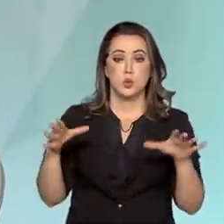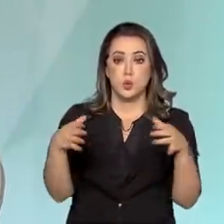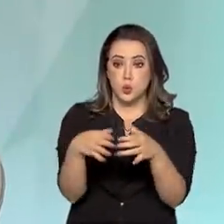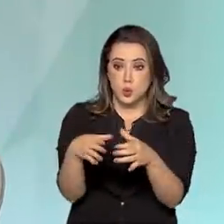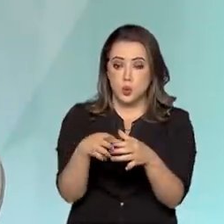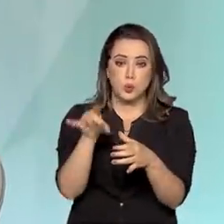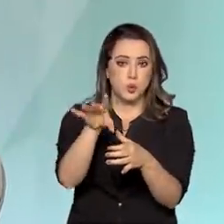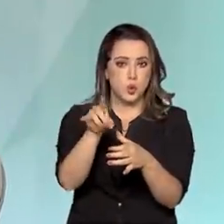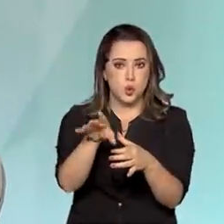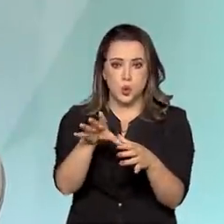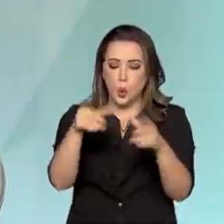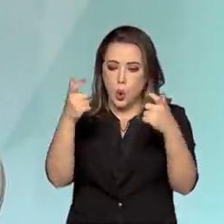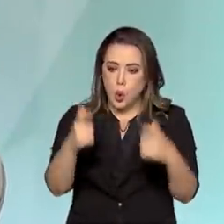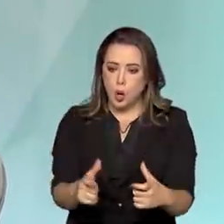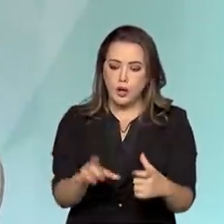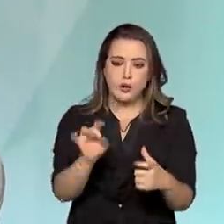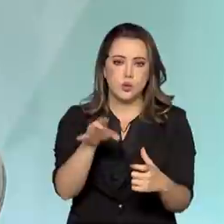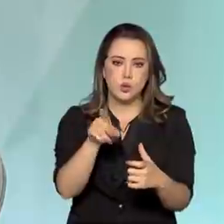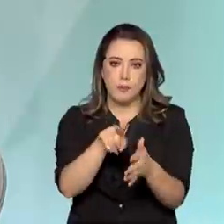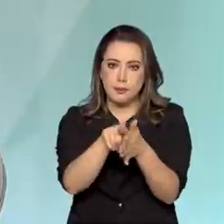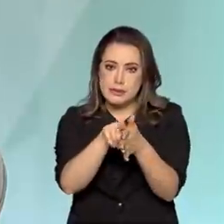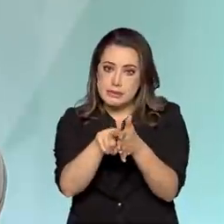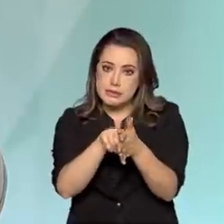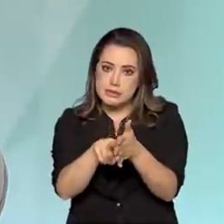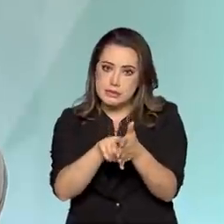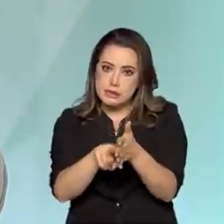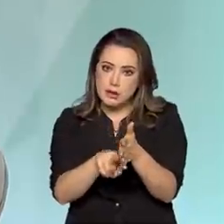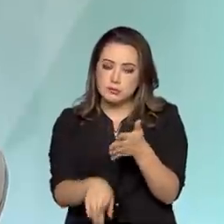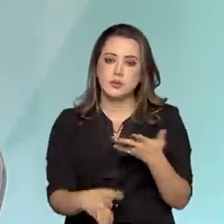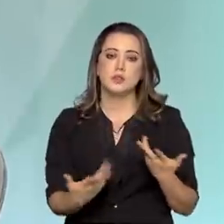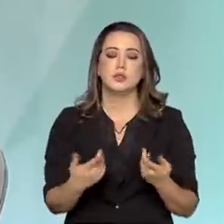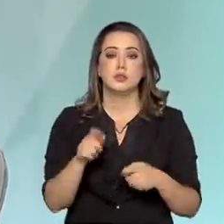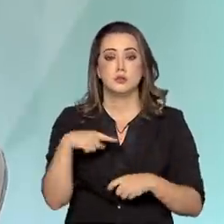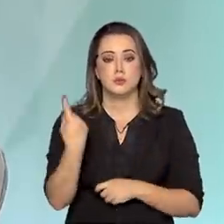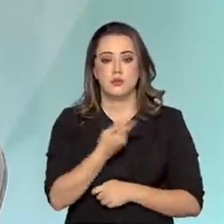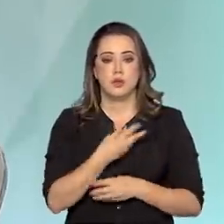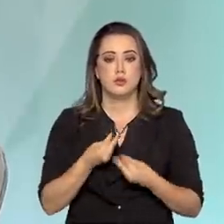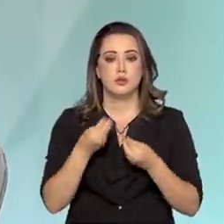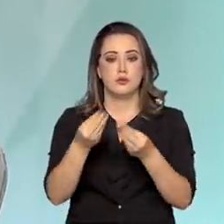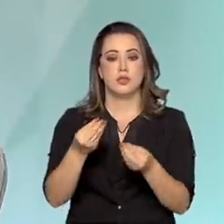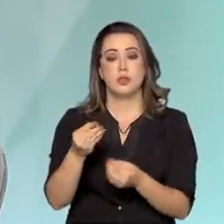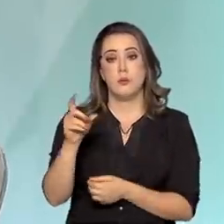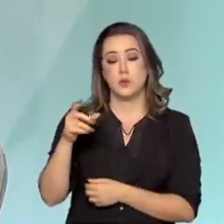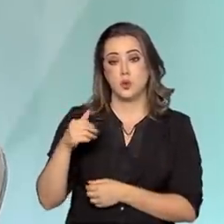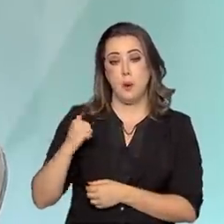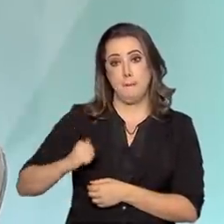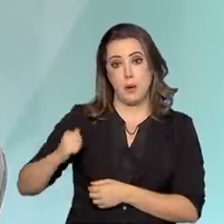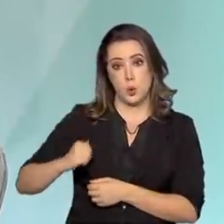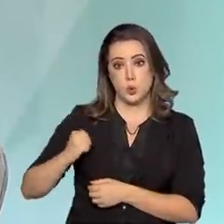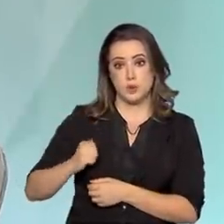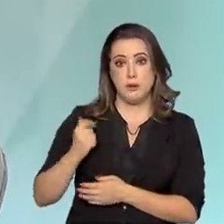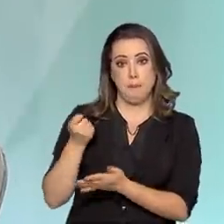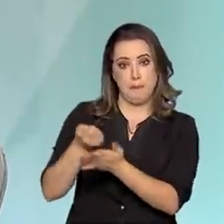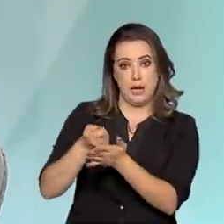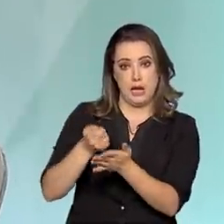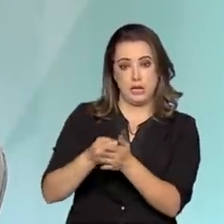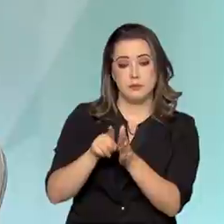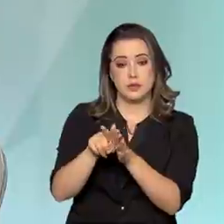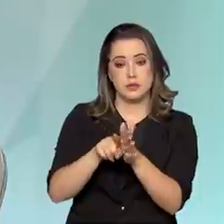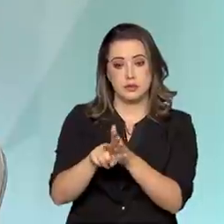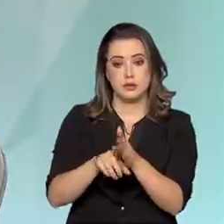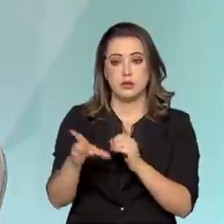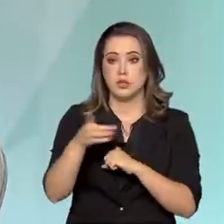só para pesquisa. É um centro de pesquisa e editoração. Então, assim, os pesquisadores são bem-vindos. Nós damos bolsas de pesquisa, pesquisadores, doutores,